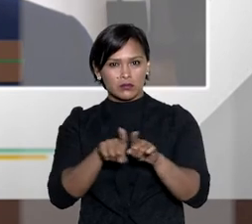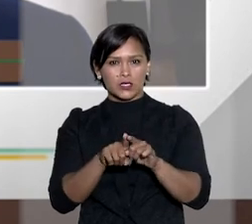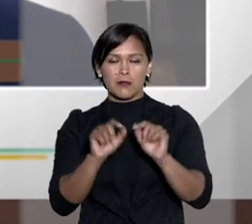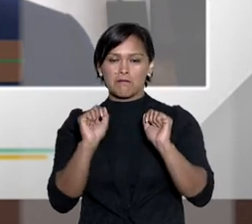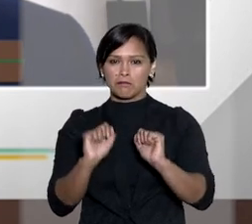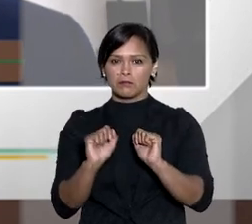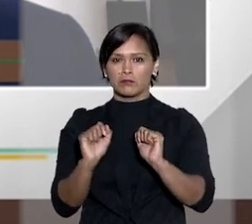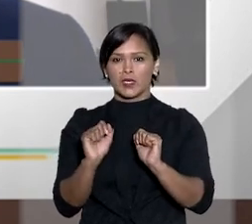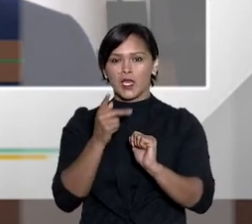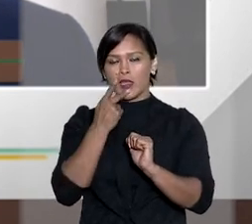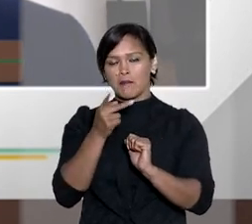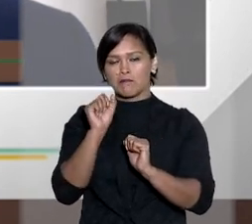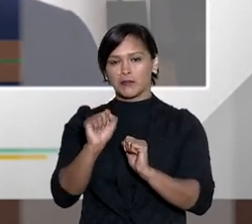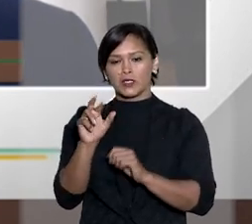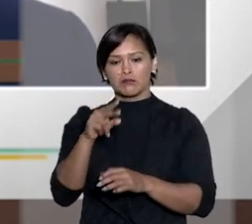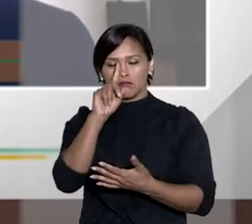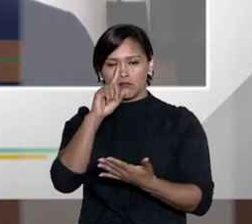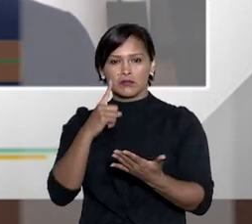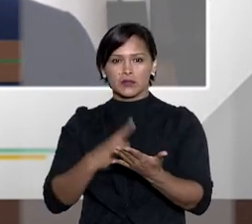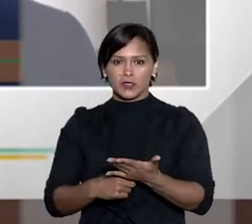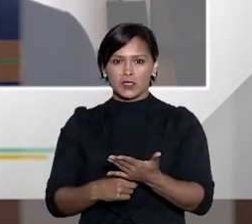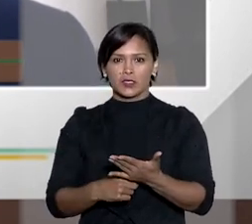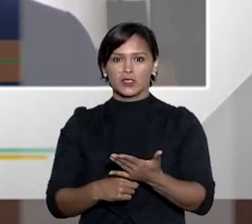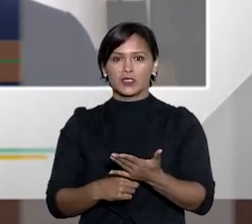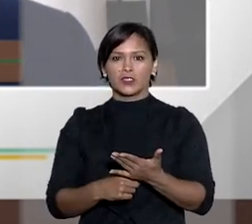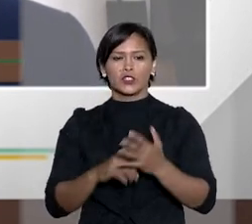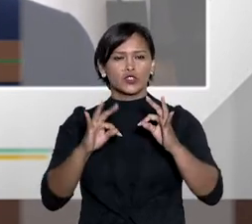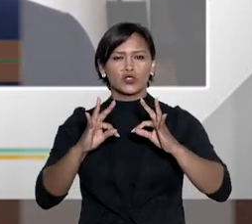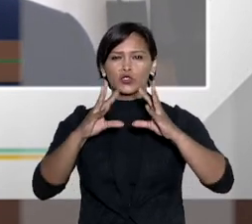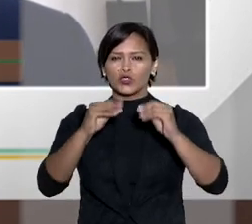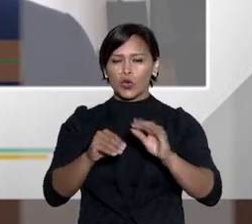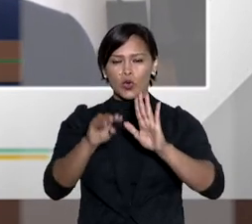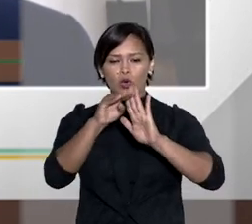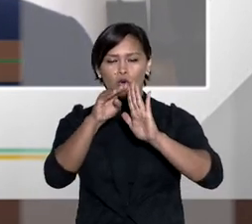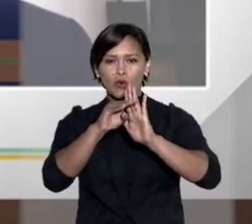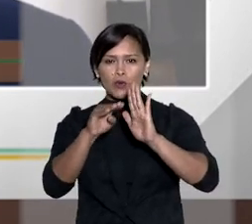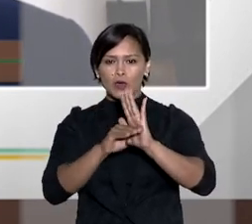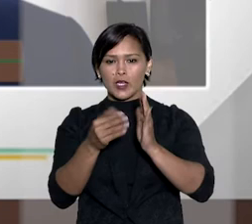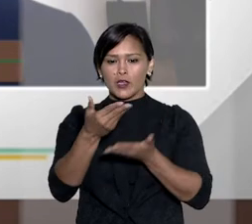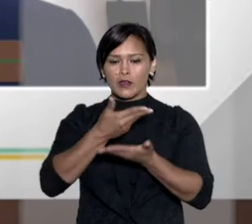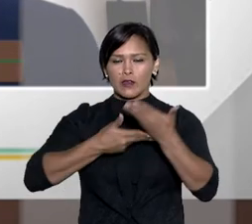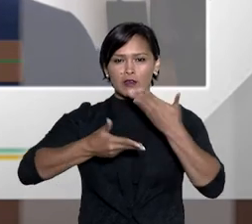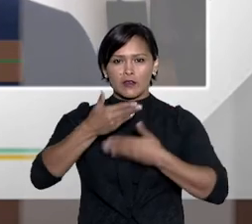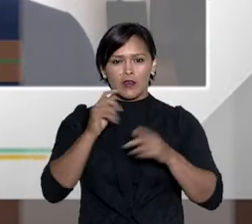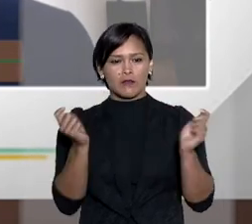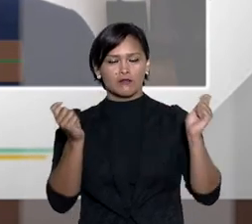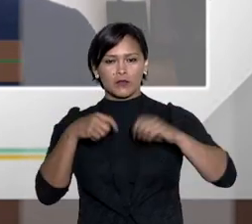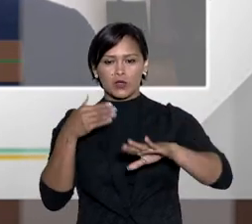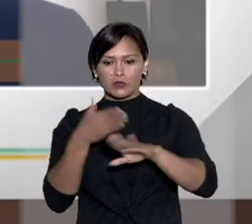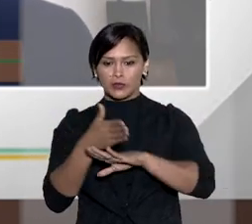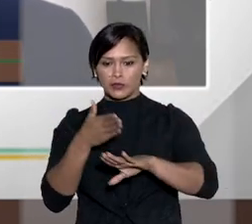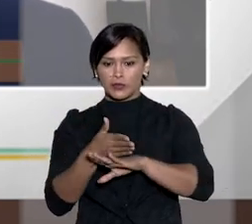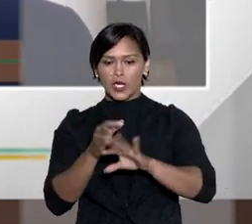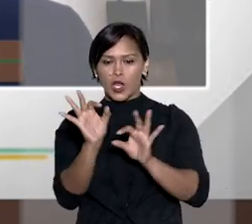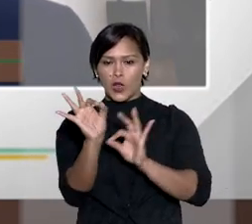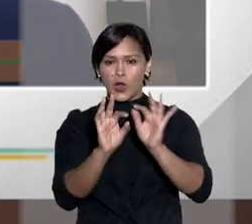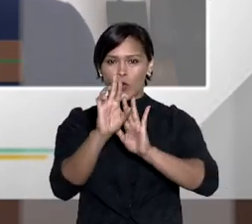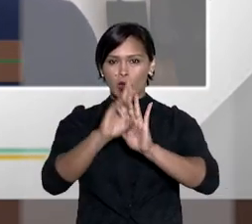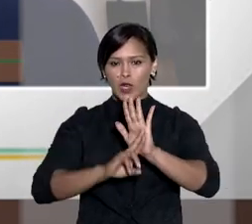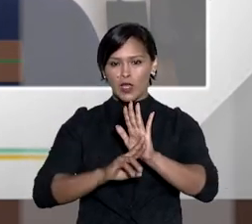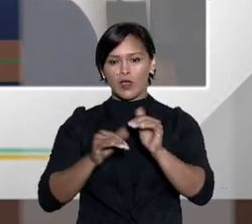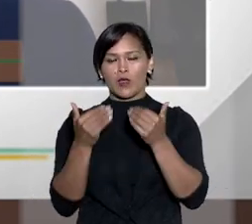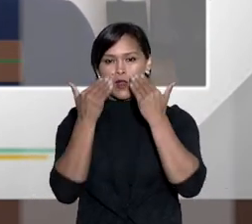na audiência de instrução também são decididos de plano todos os